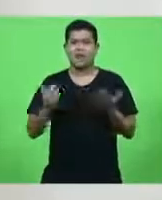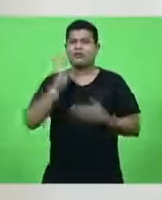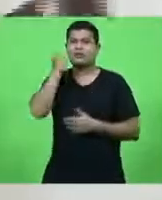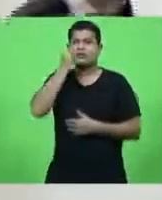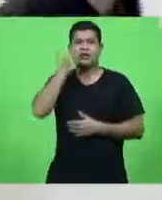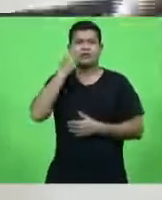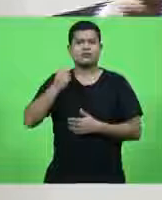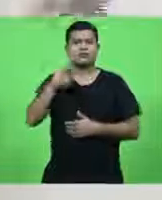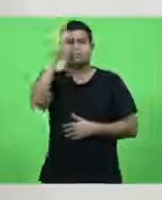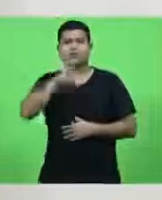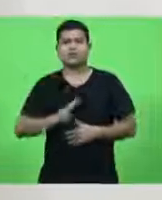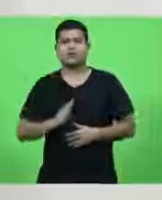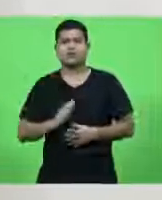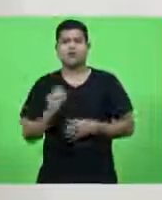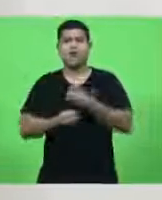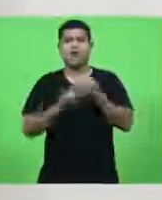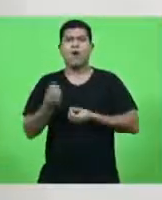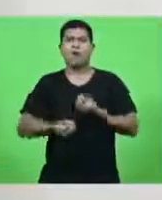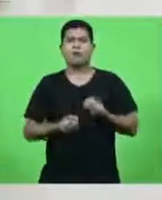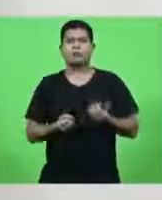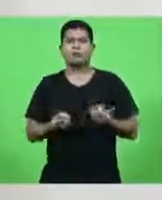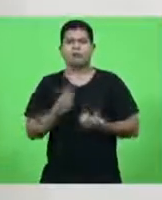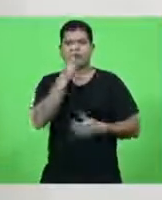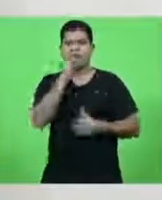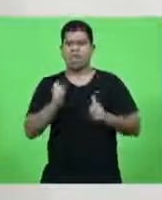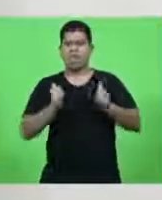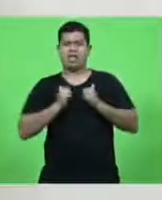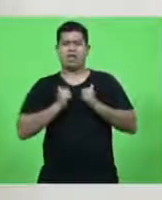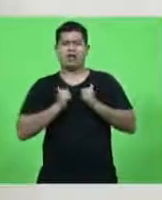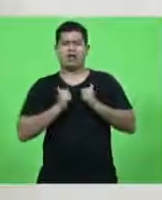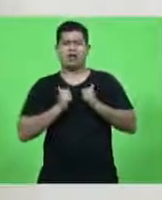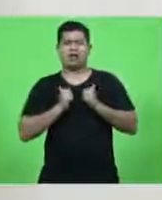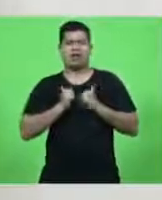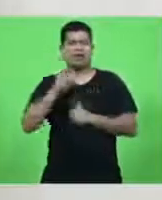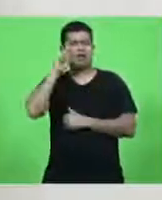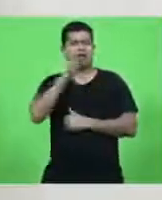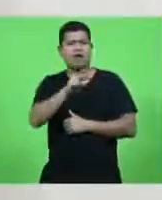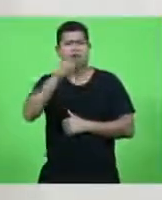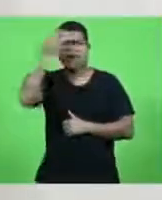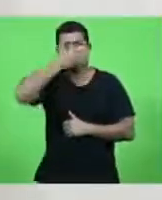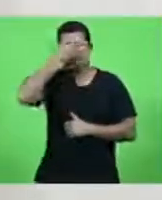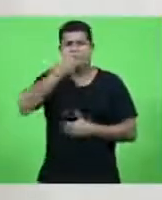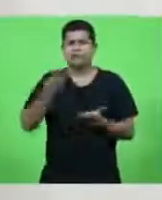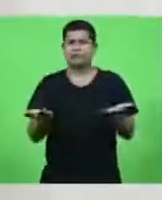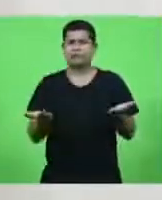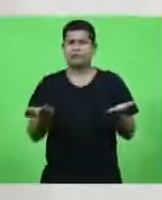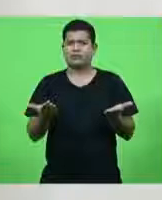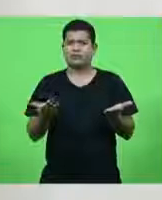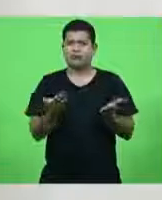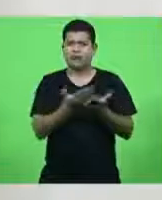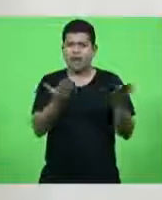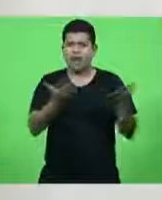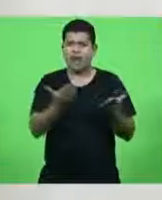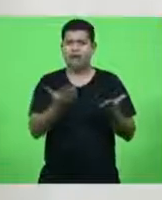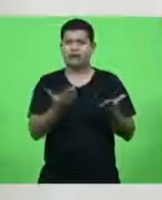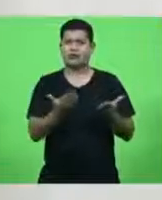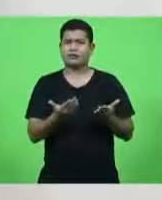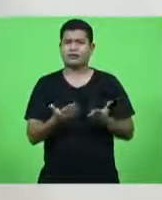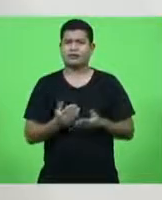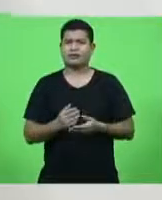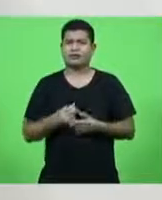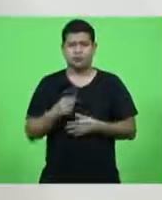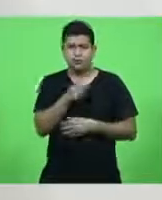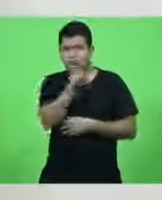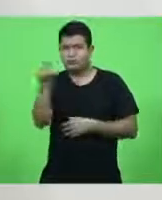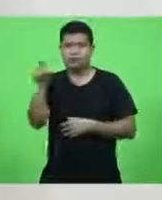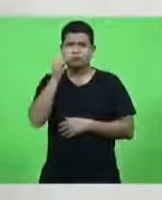Estão tudo coçando, que não fazem nada, que não vê a parcialidade de um ministro. É vocês, senadores,